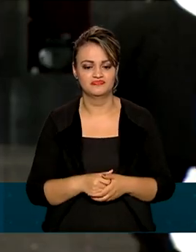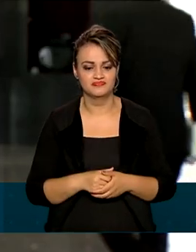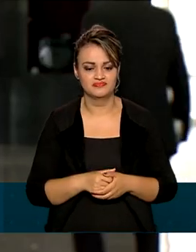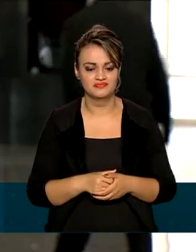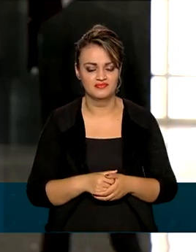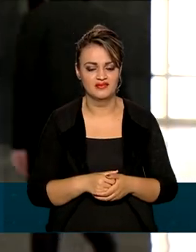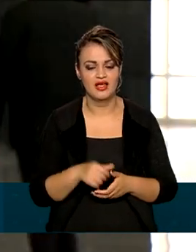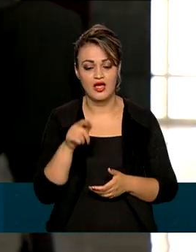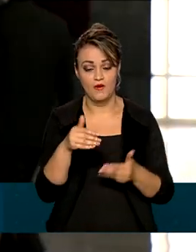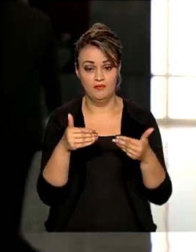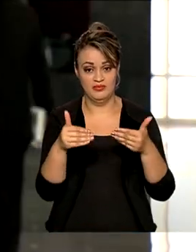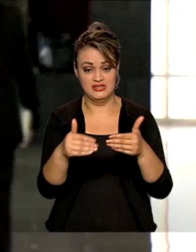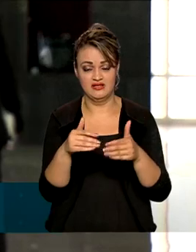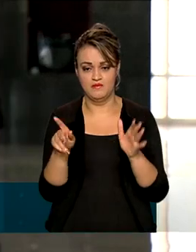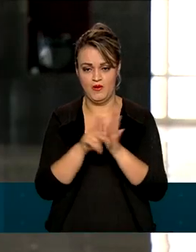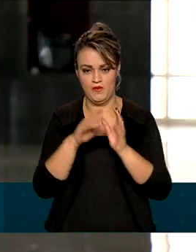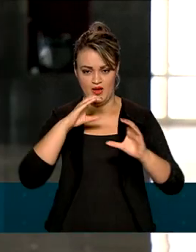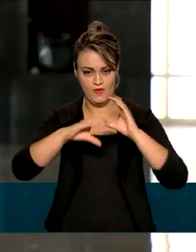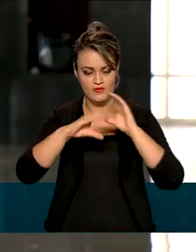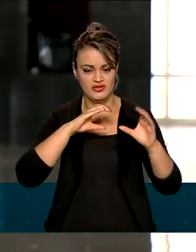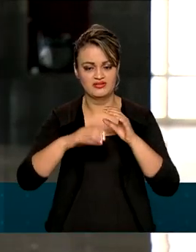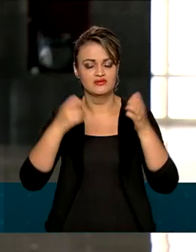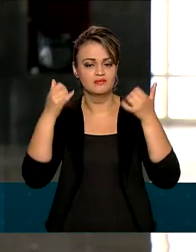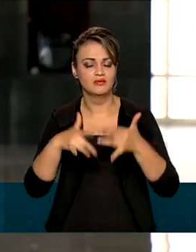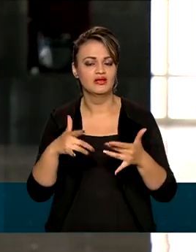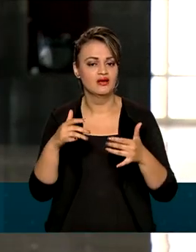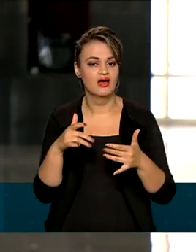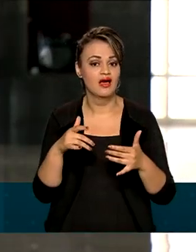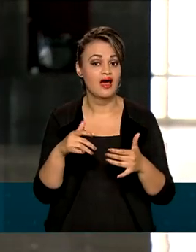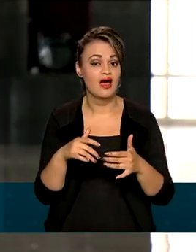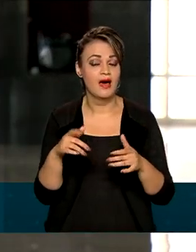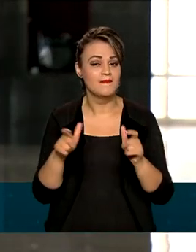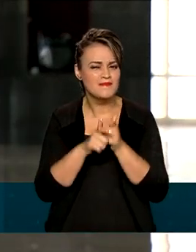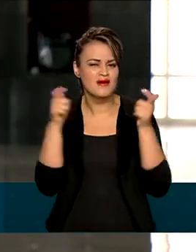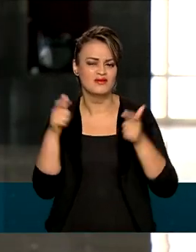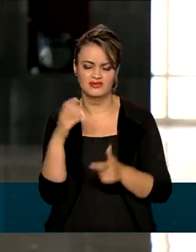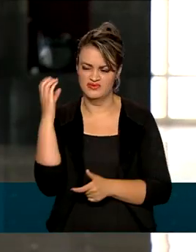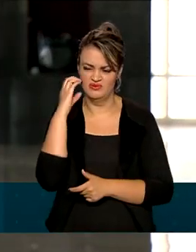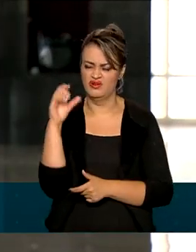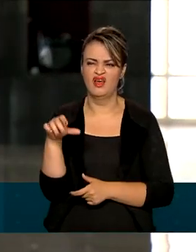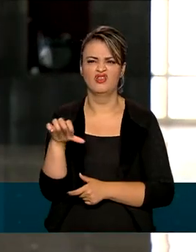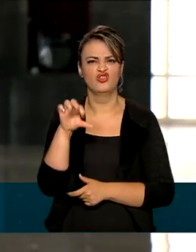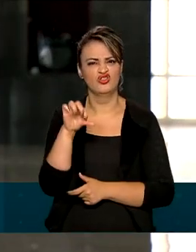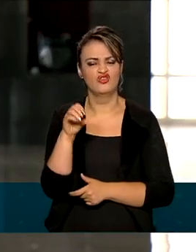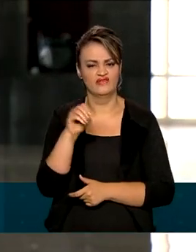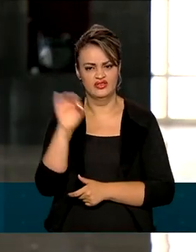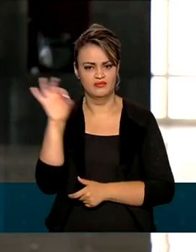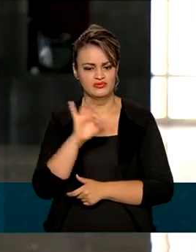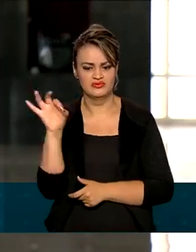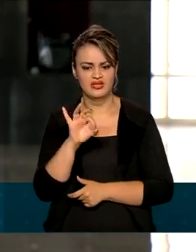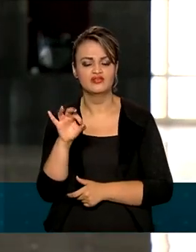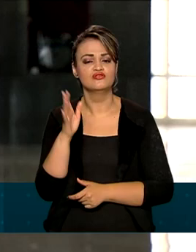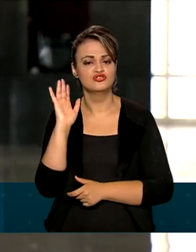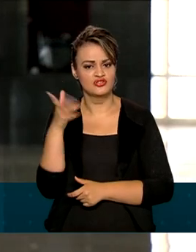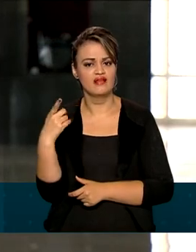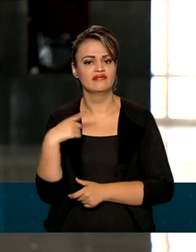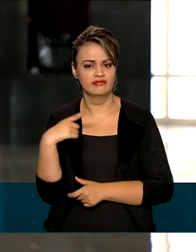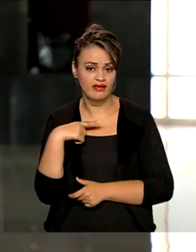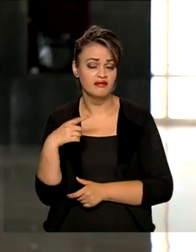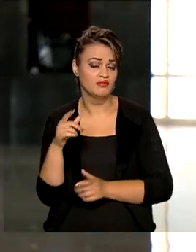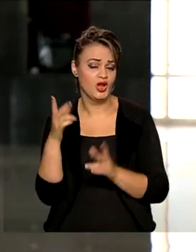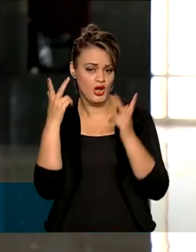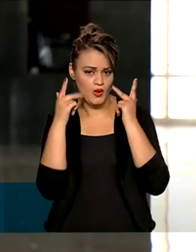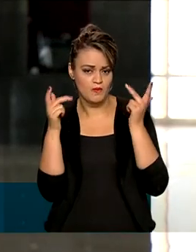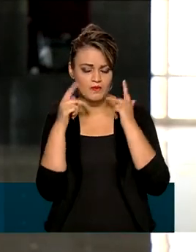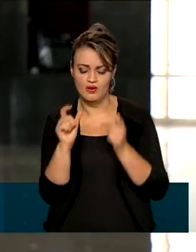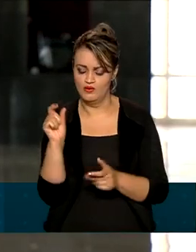De acordo com o Ministério das Comunicações, a maior parte dos aparelhos, cerca de 90%, já conta de fábrica